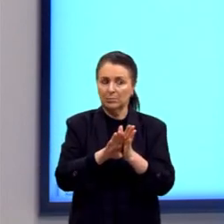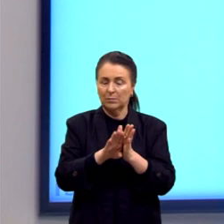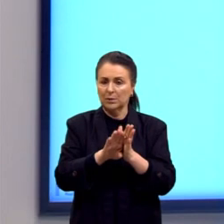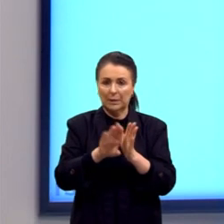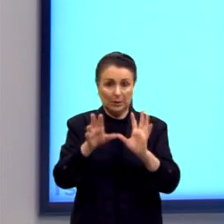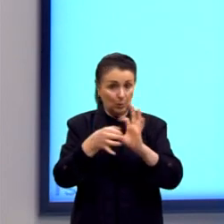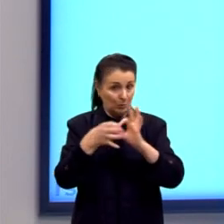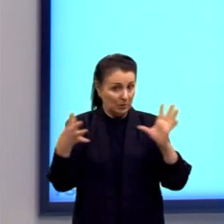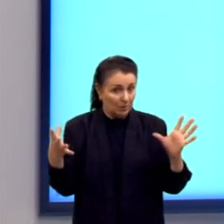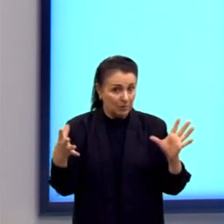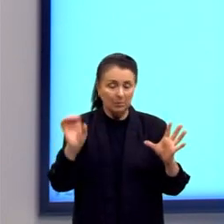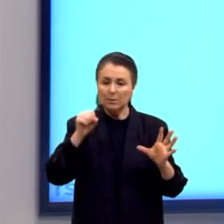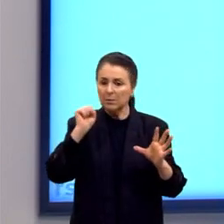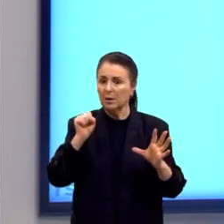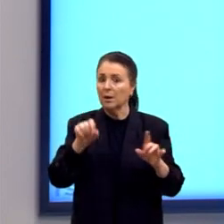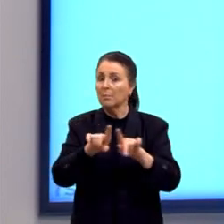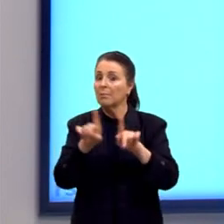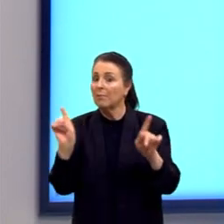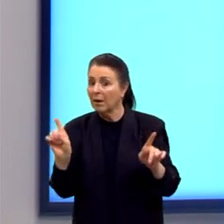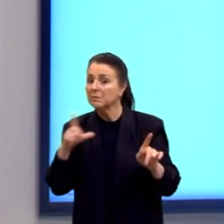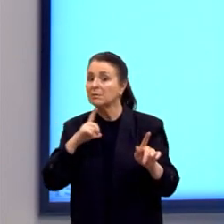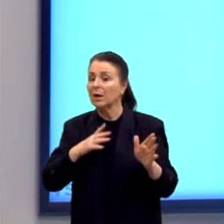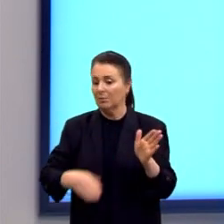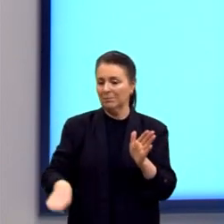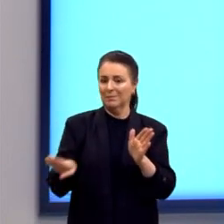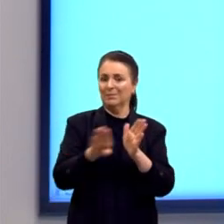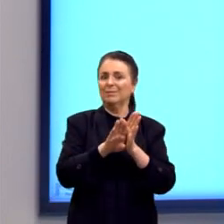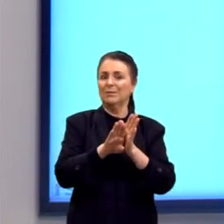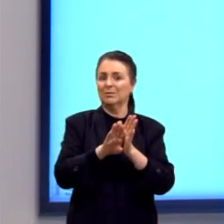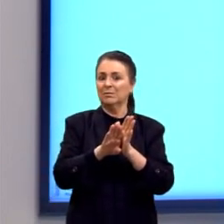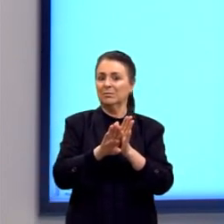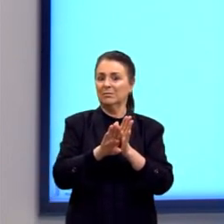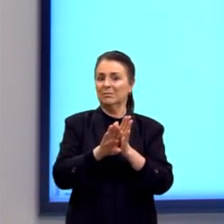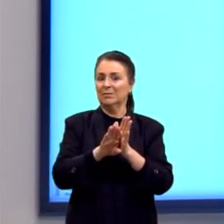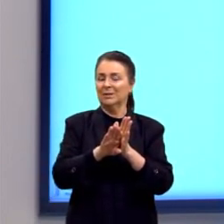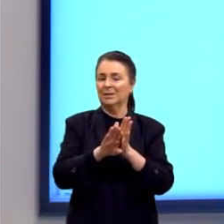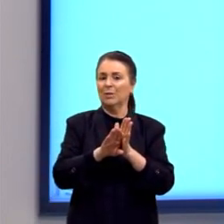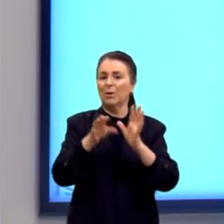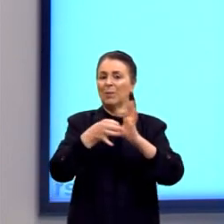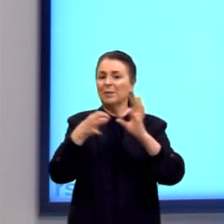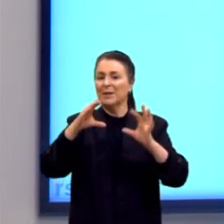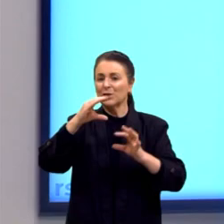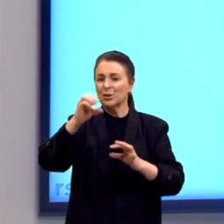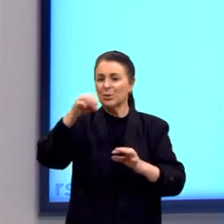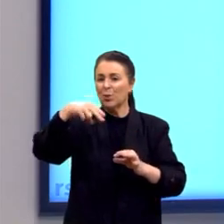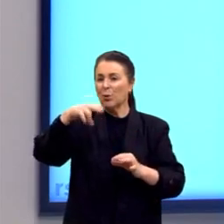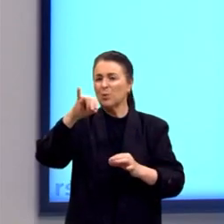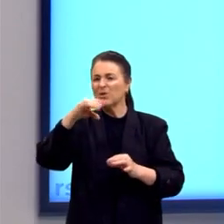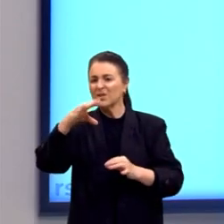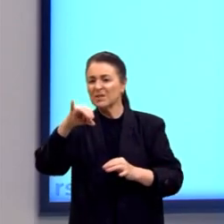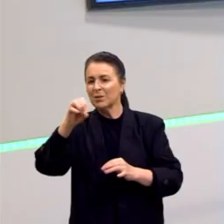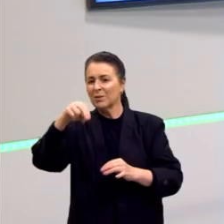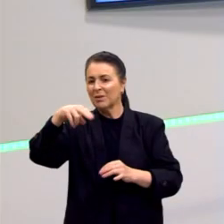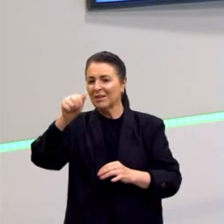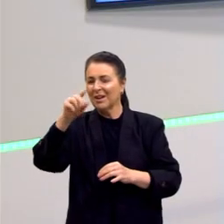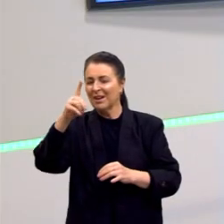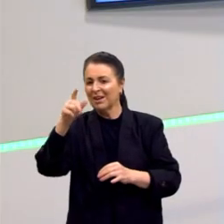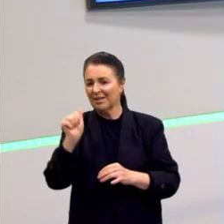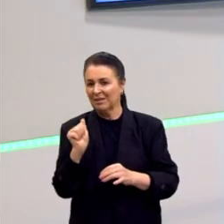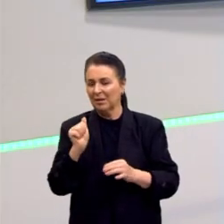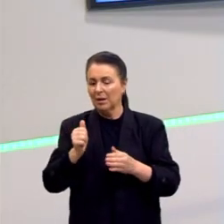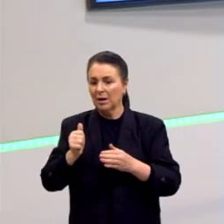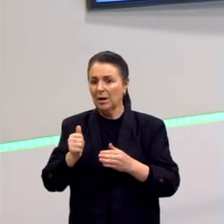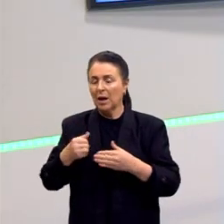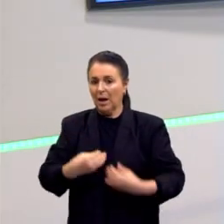Somos, até certo ponto. Mas nós temos uma liberdade condicionada. A vida é um caminho não